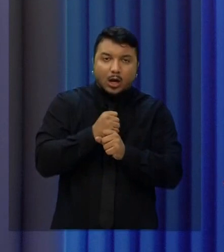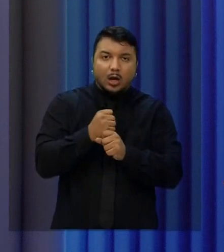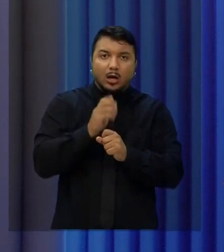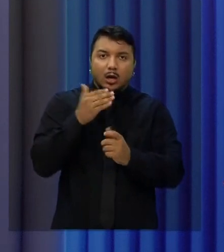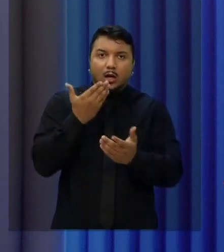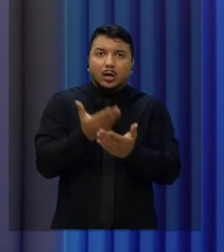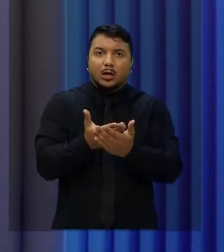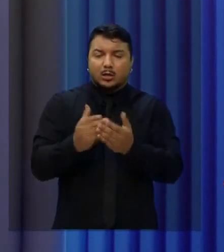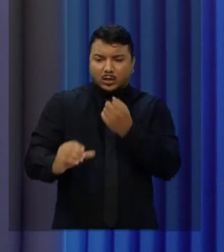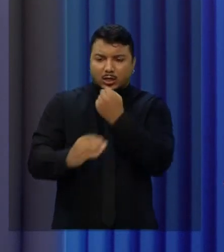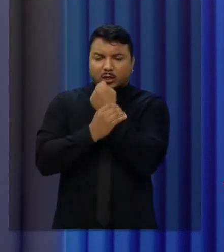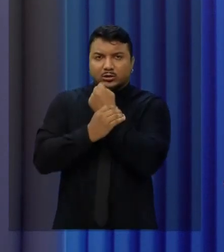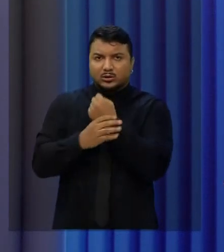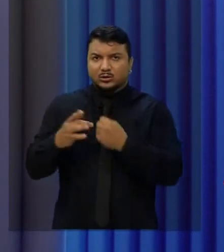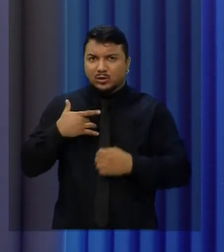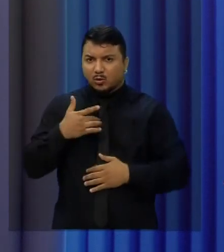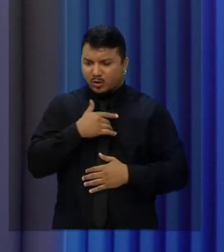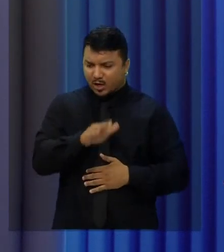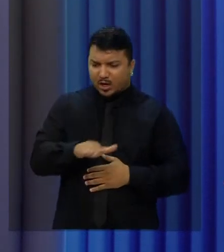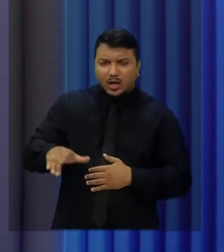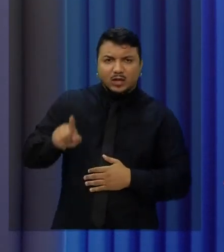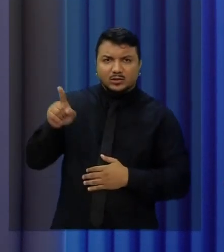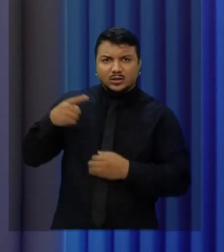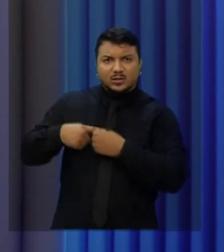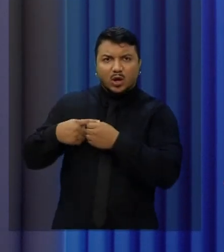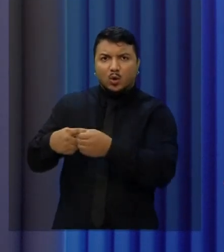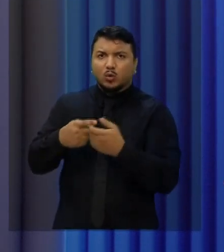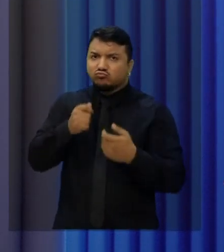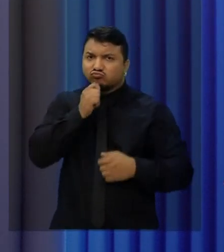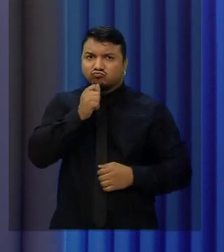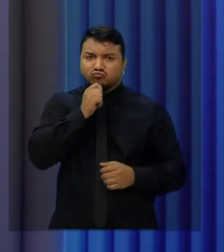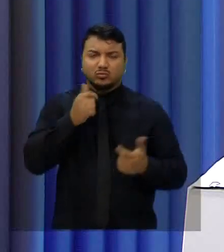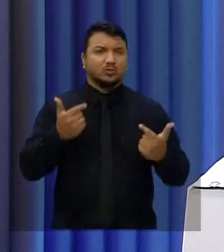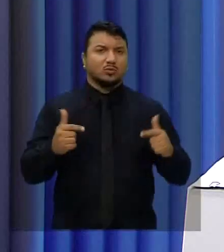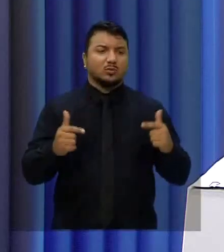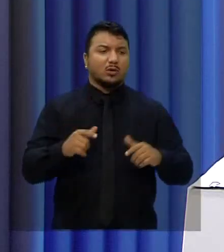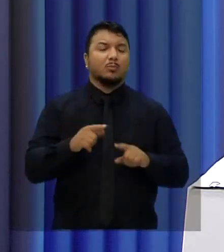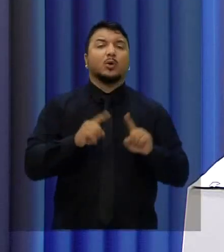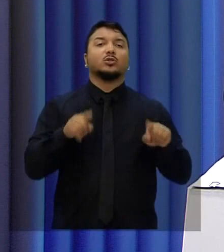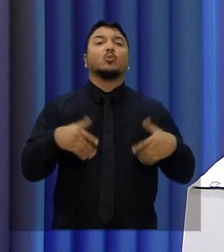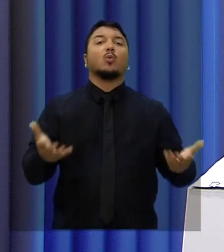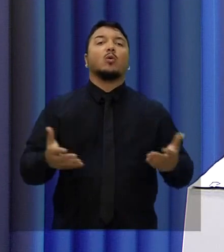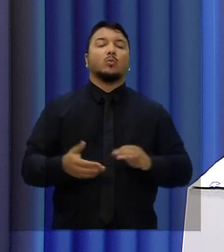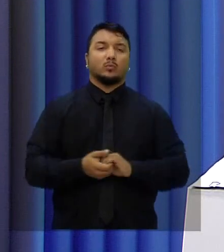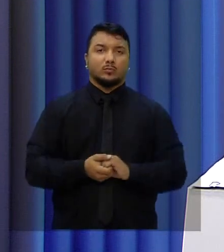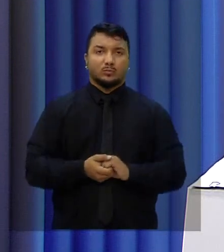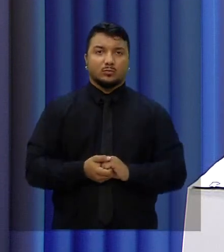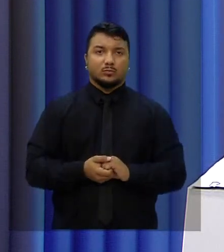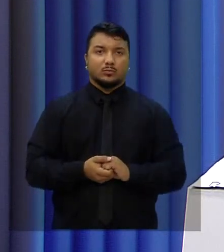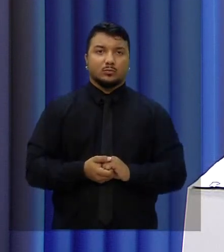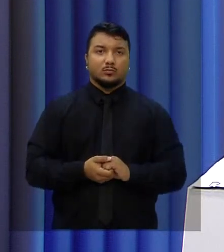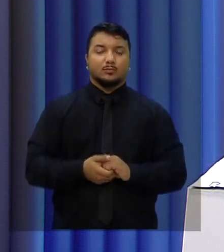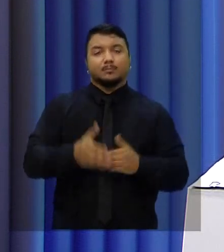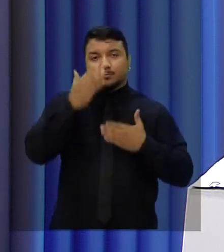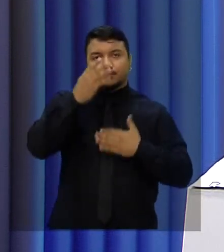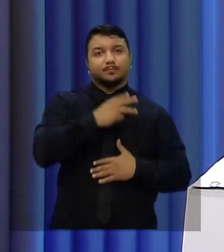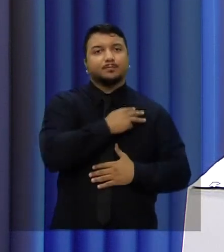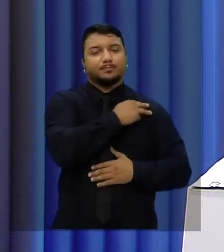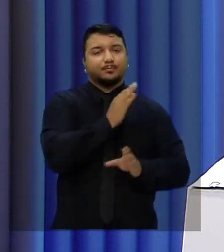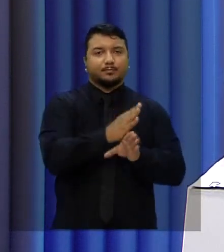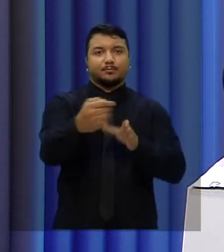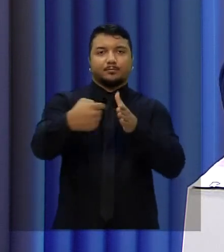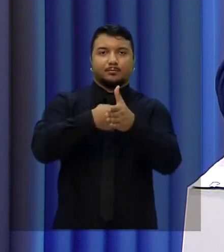garantia de saúde pediátrica para os nossos filhos, principalmente para quem mora no interior. Qual é o seu projeto? Wagner, obrigado pela pergunta.